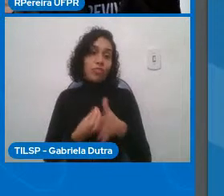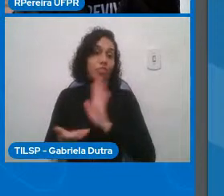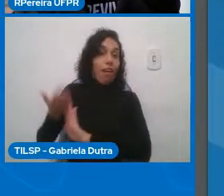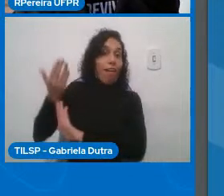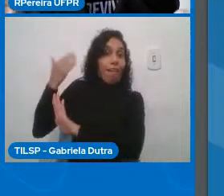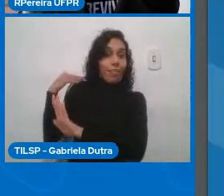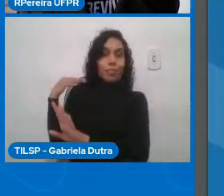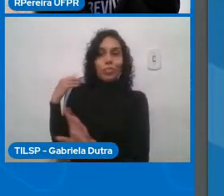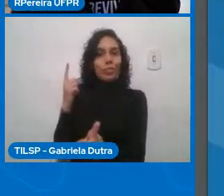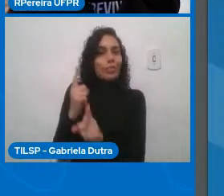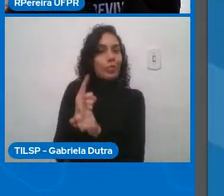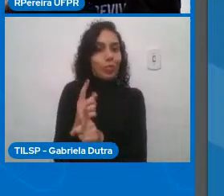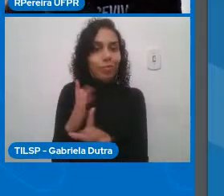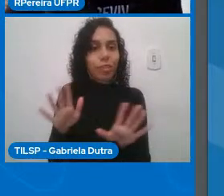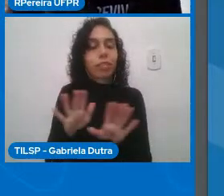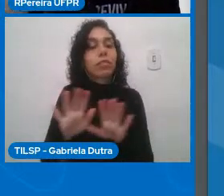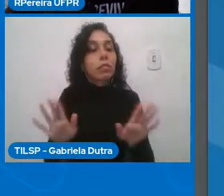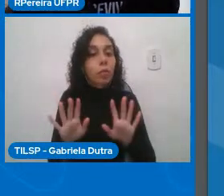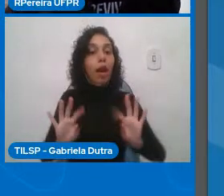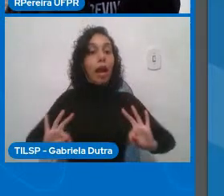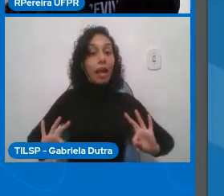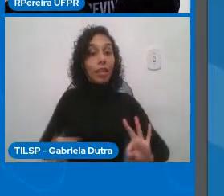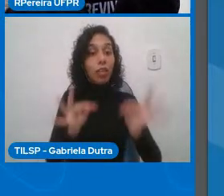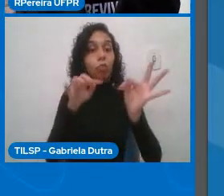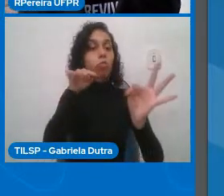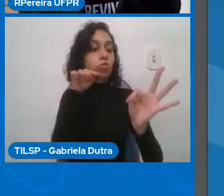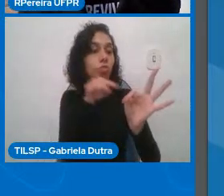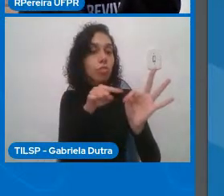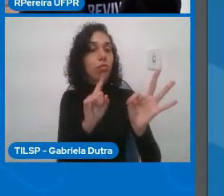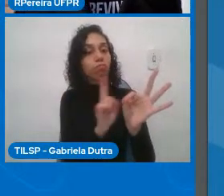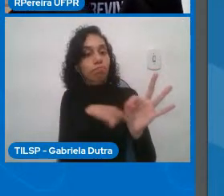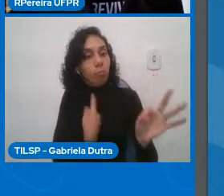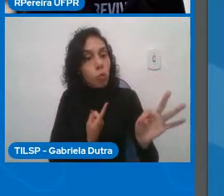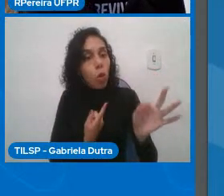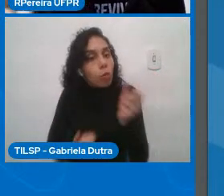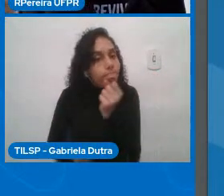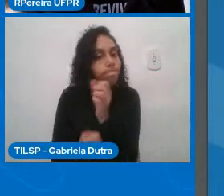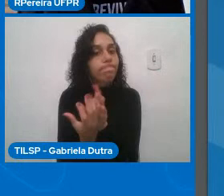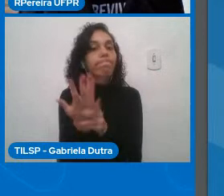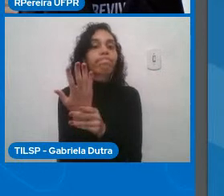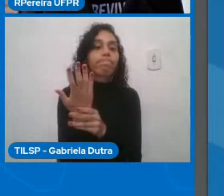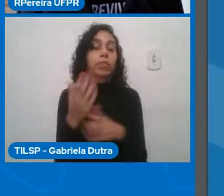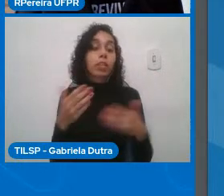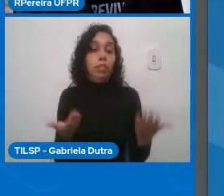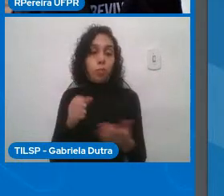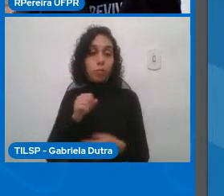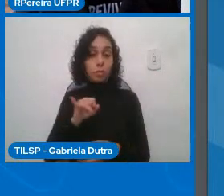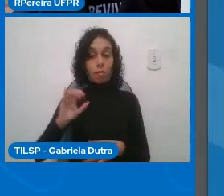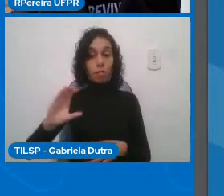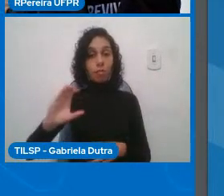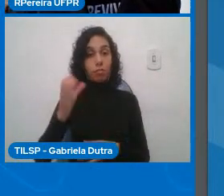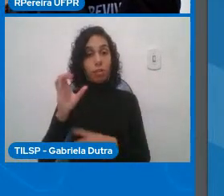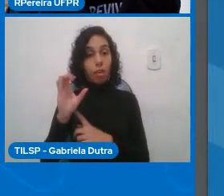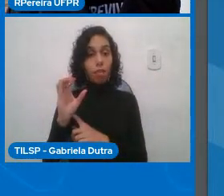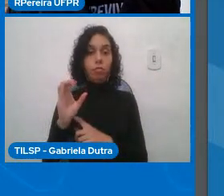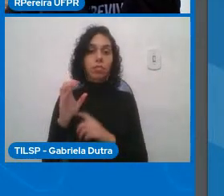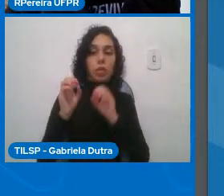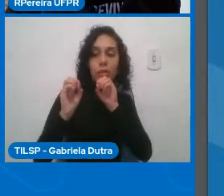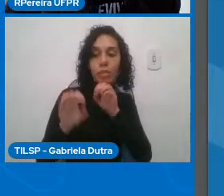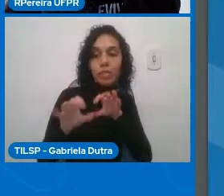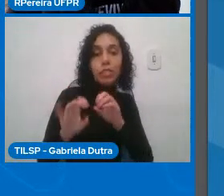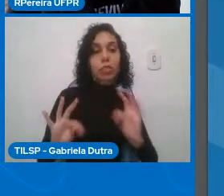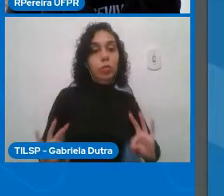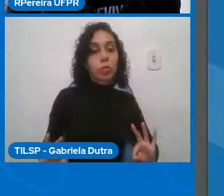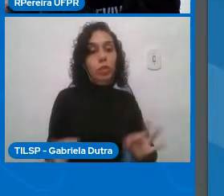e se o ensino a ciência a tecnologia ela não está fazendo o que ela deveria fazer por nós